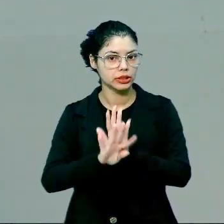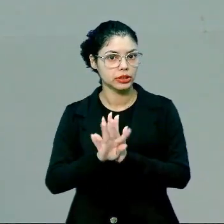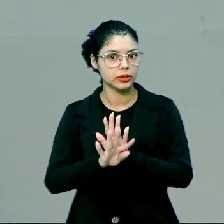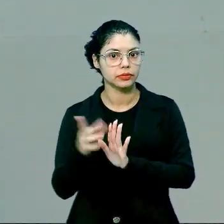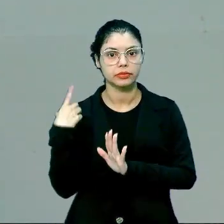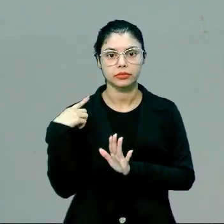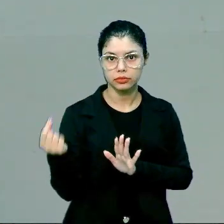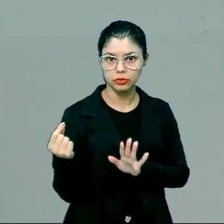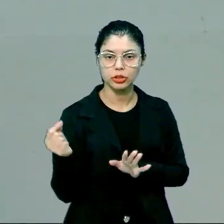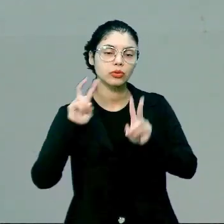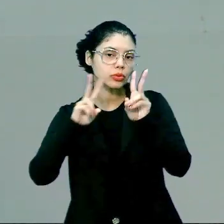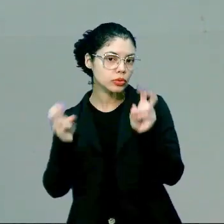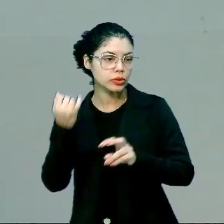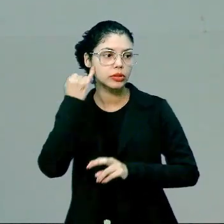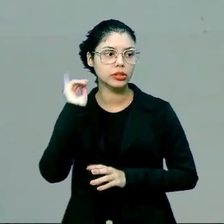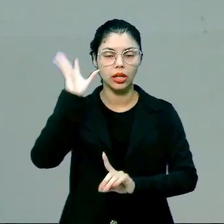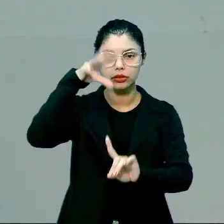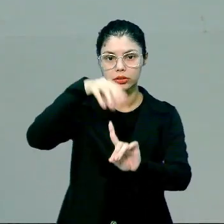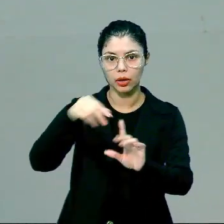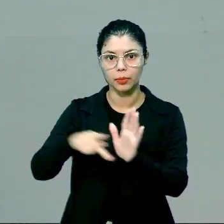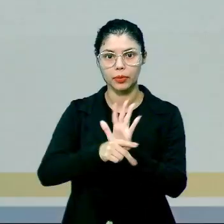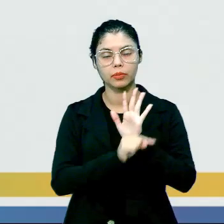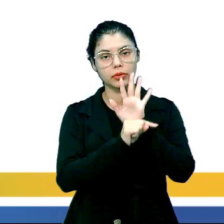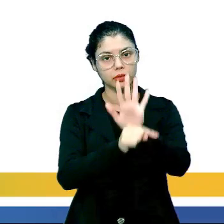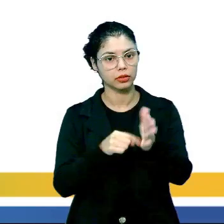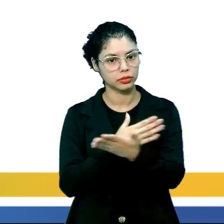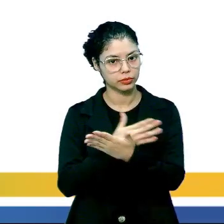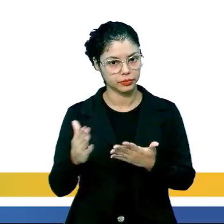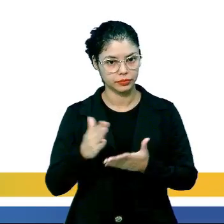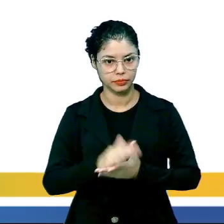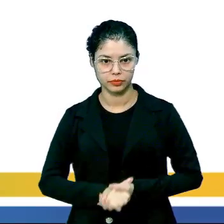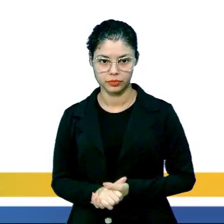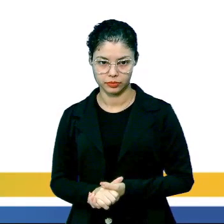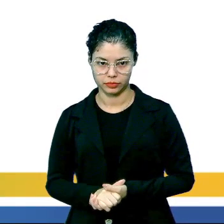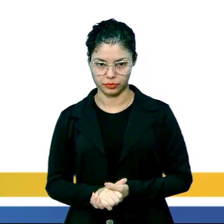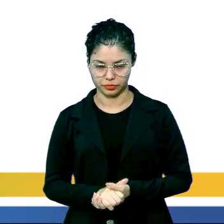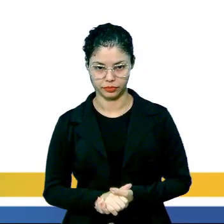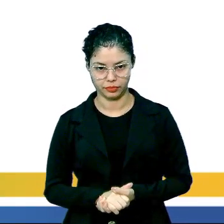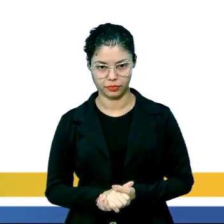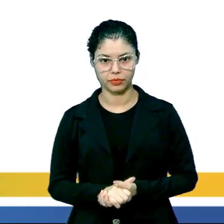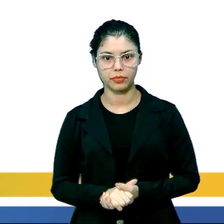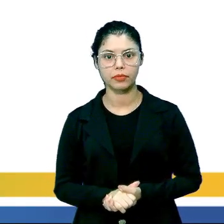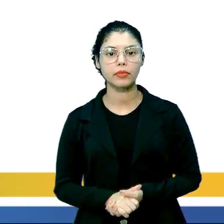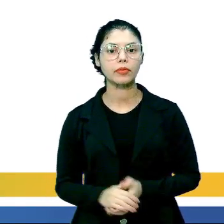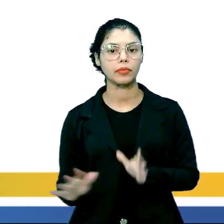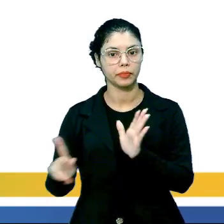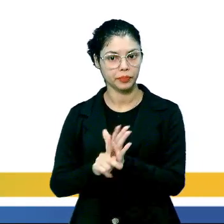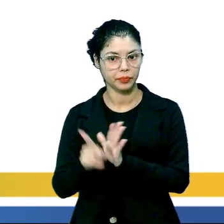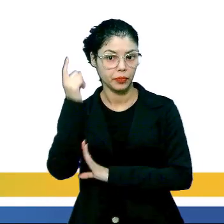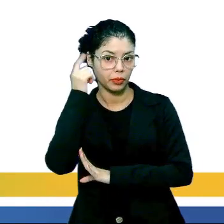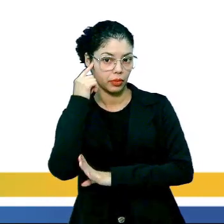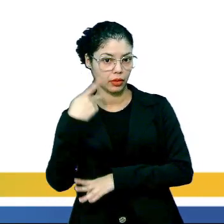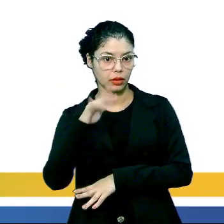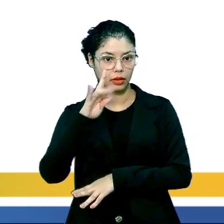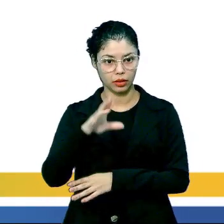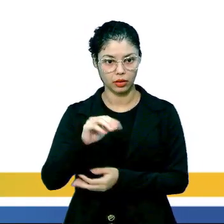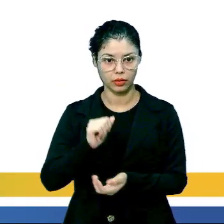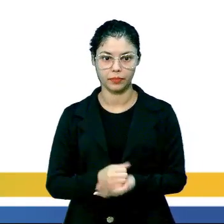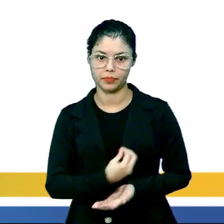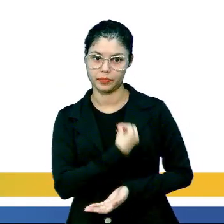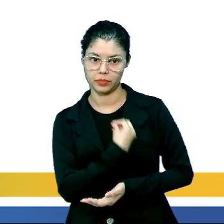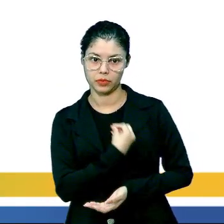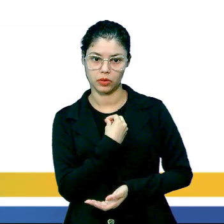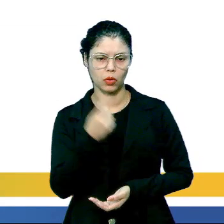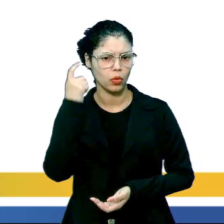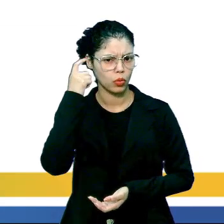risco de fugir do tema, da ideia central que eu apresentei no início. E aí, vamos lá. É evidente que o pensamento patriarcal